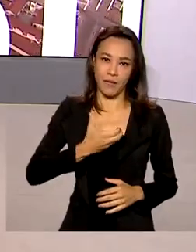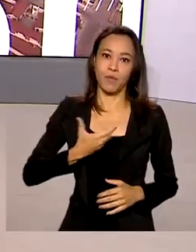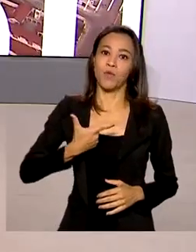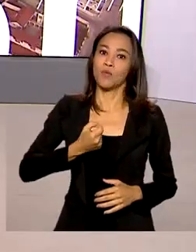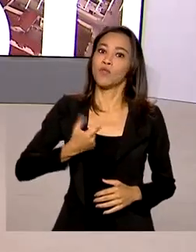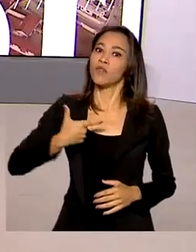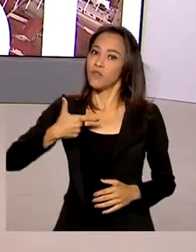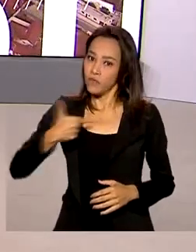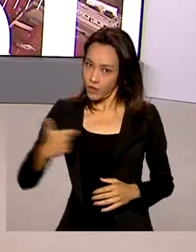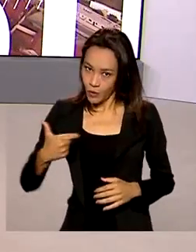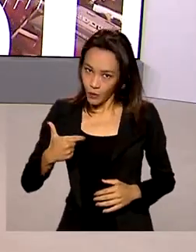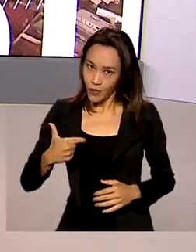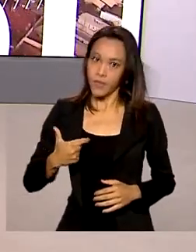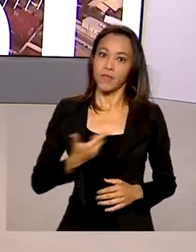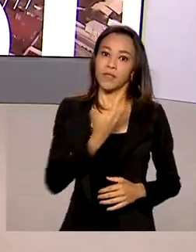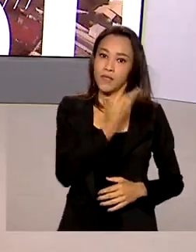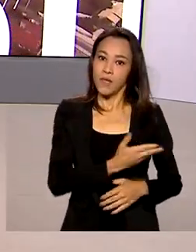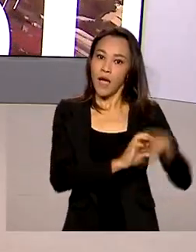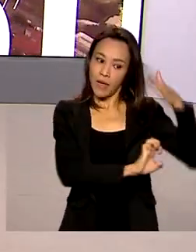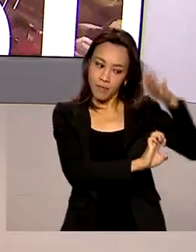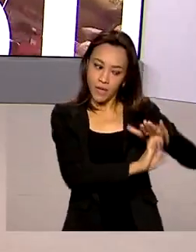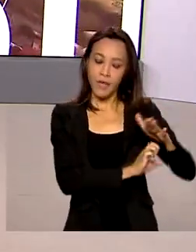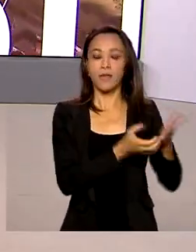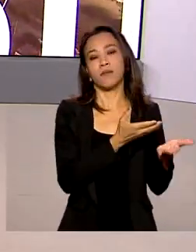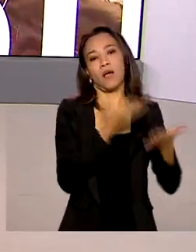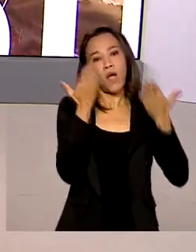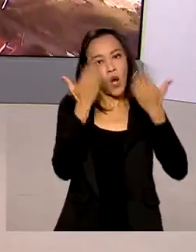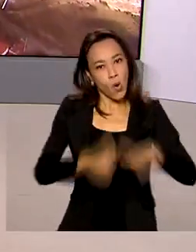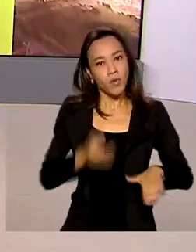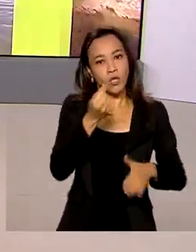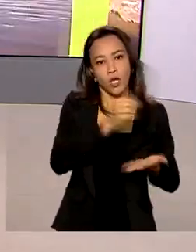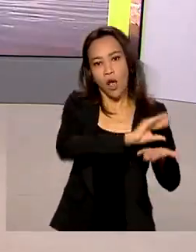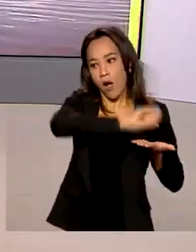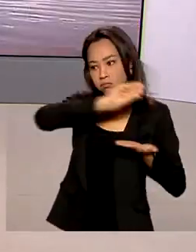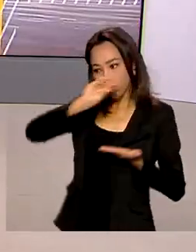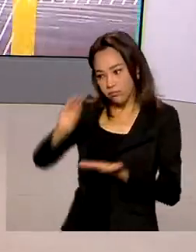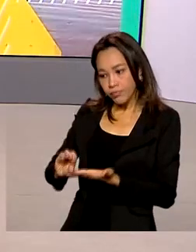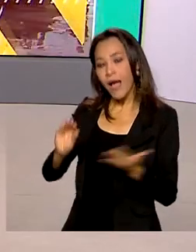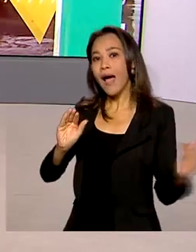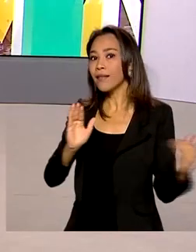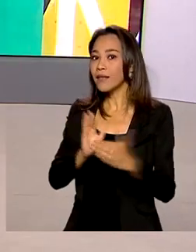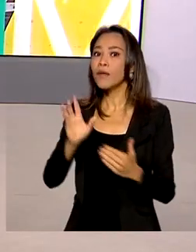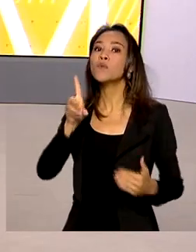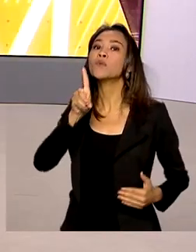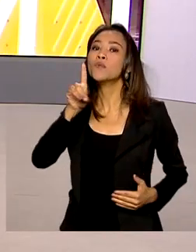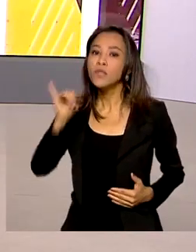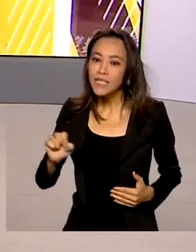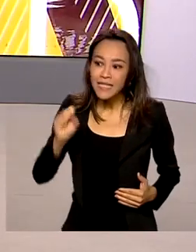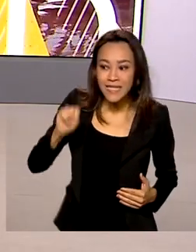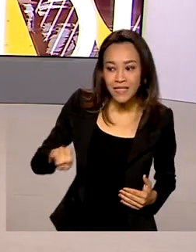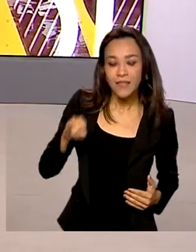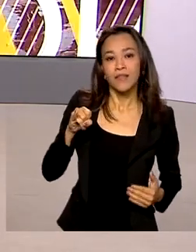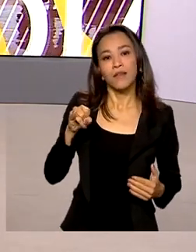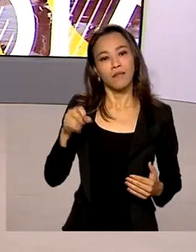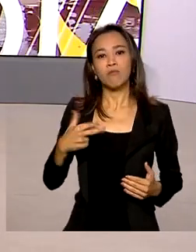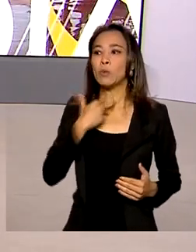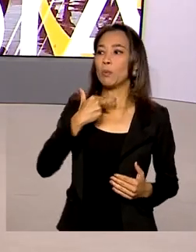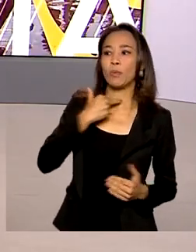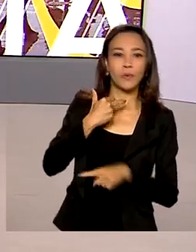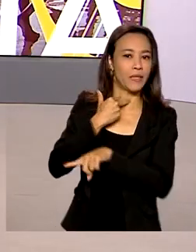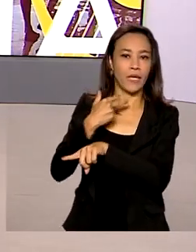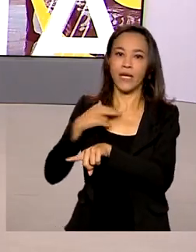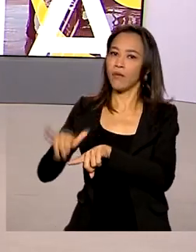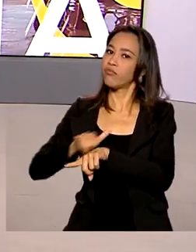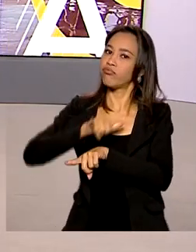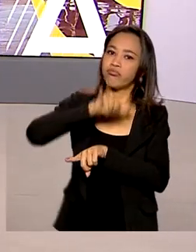O prestador de serviço deverá reembolsar o valor ao consumidor até a referida data, somente na hipótese de ficar impossibilitado